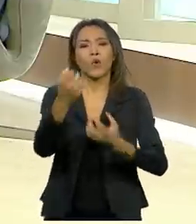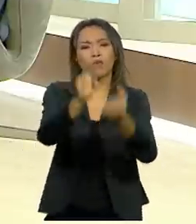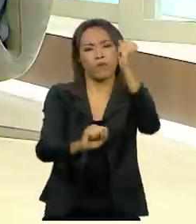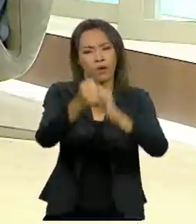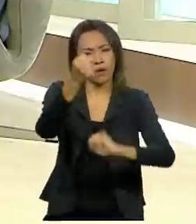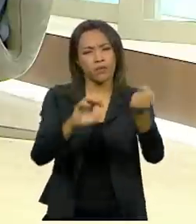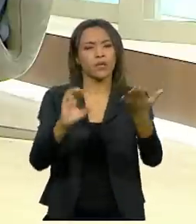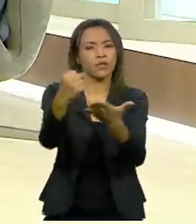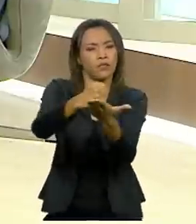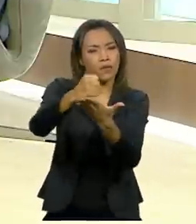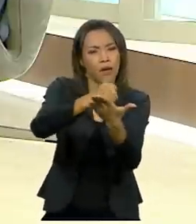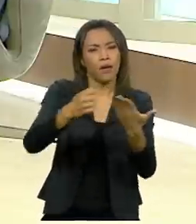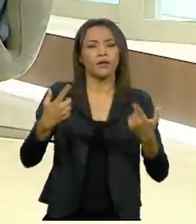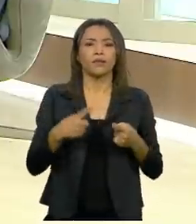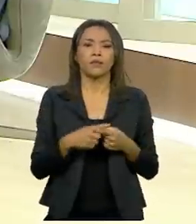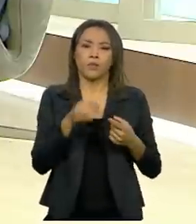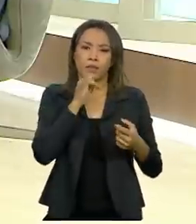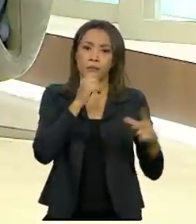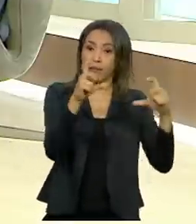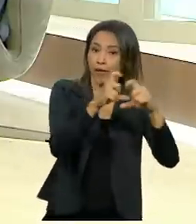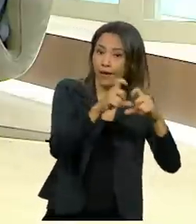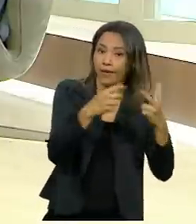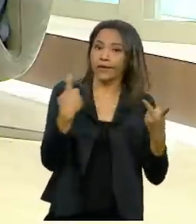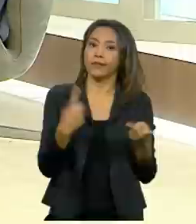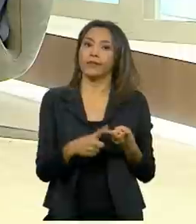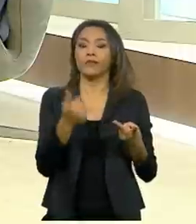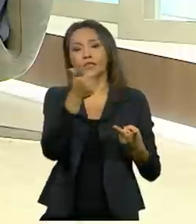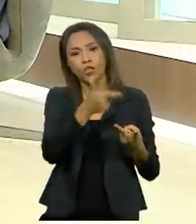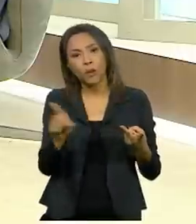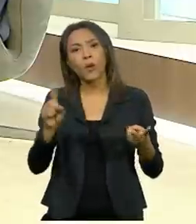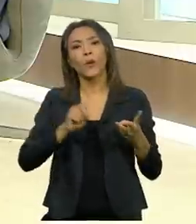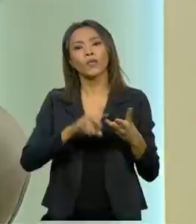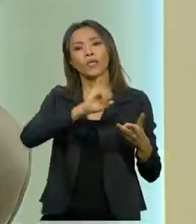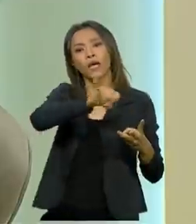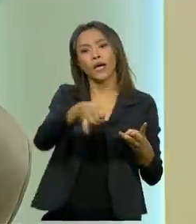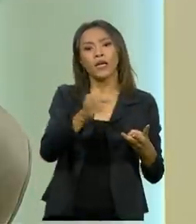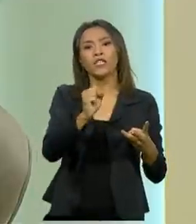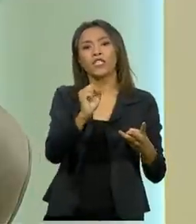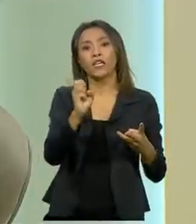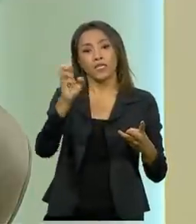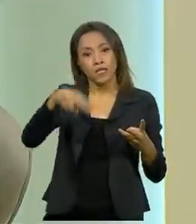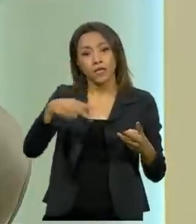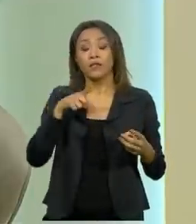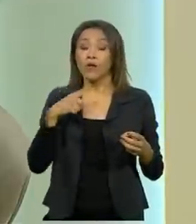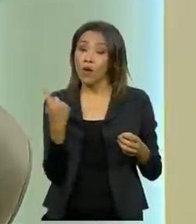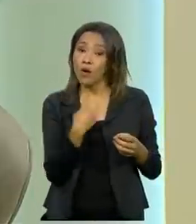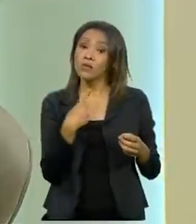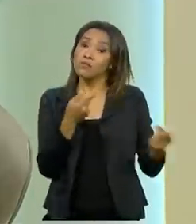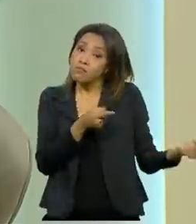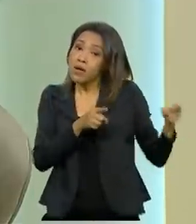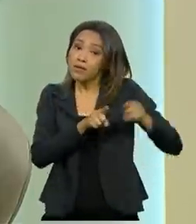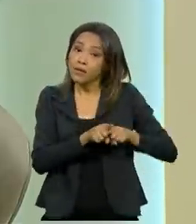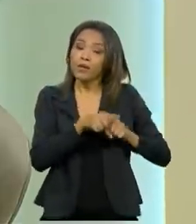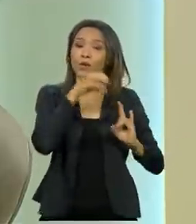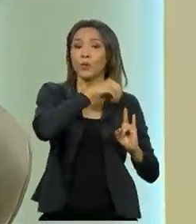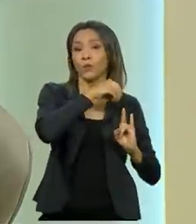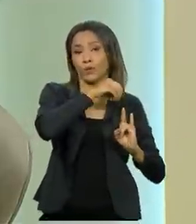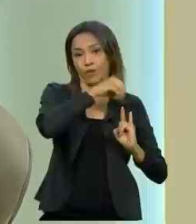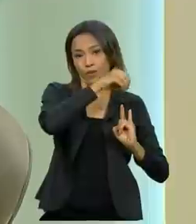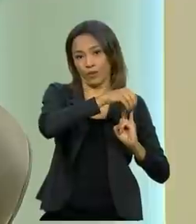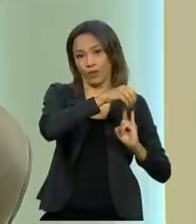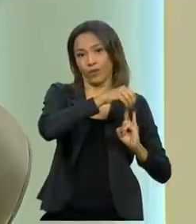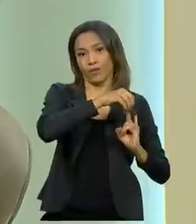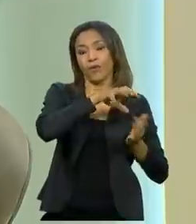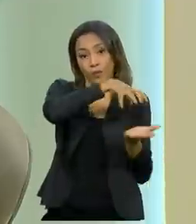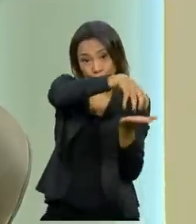Pfizer, a exemplo da Janssen. Fizemos parceria com o Instituto Butantan para a aquisição da vacina Coronavac.